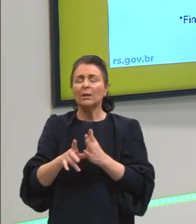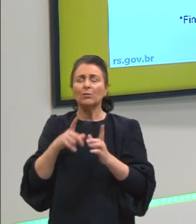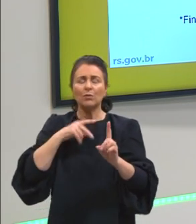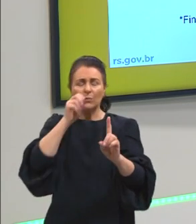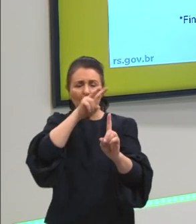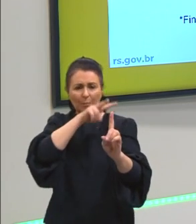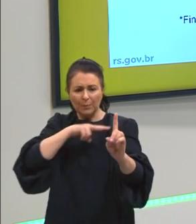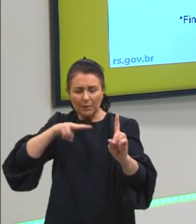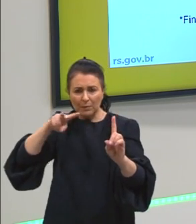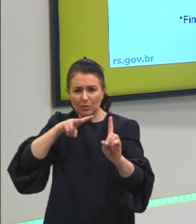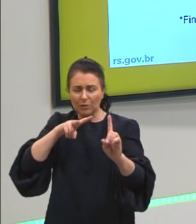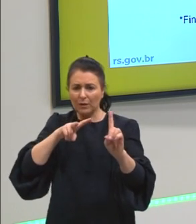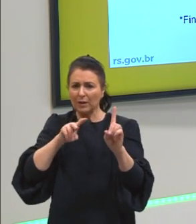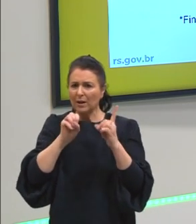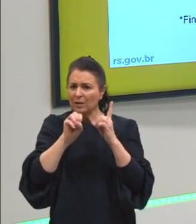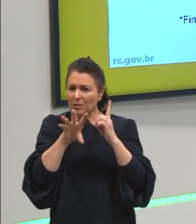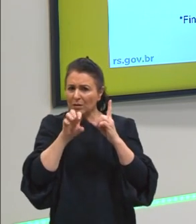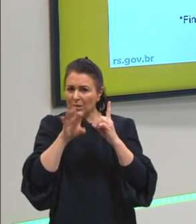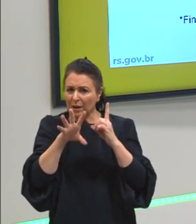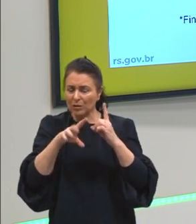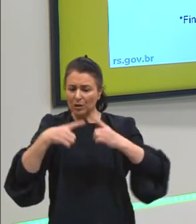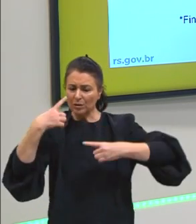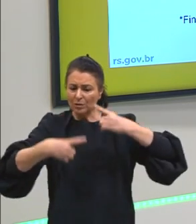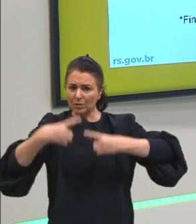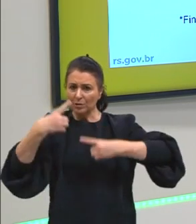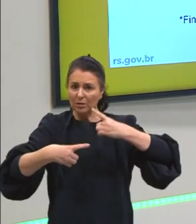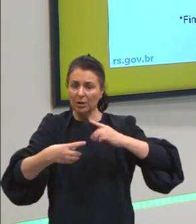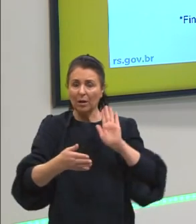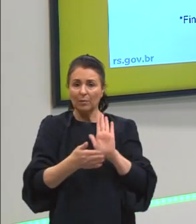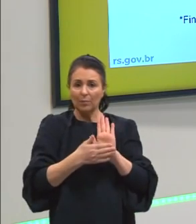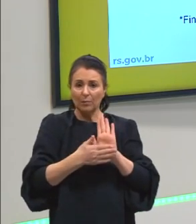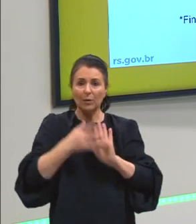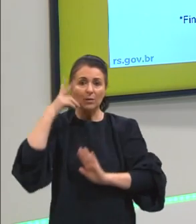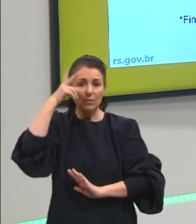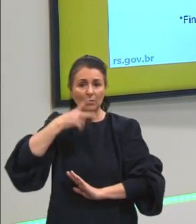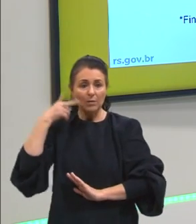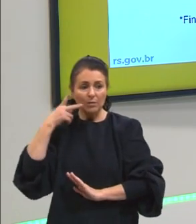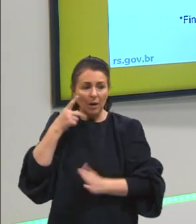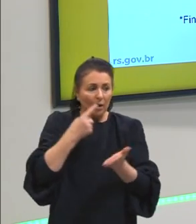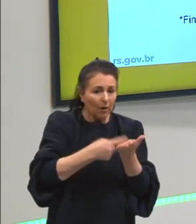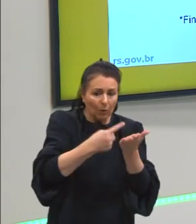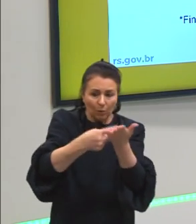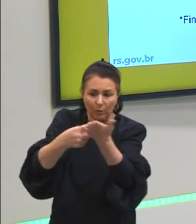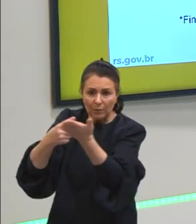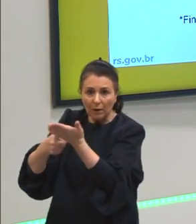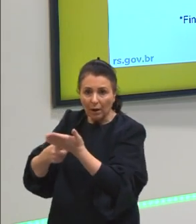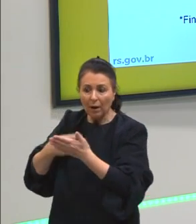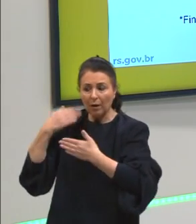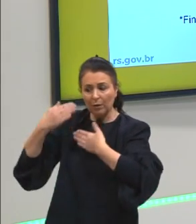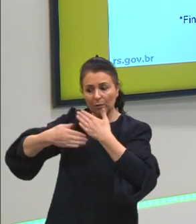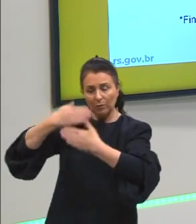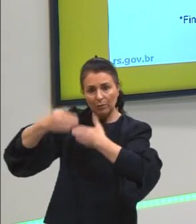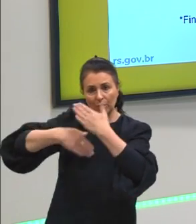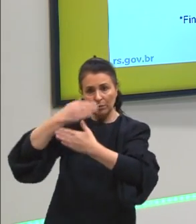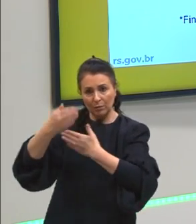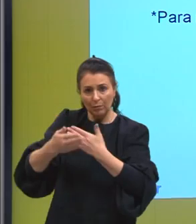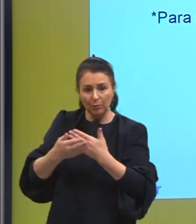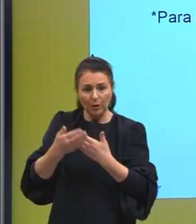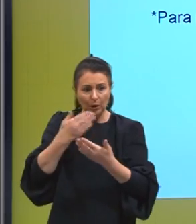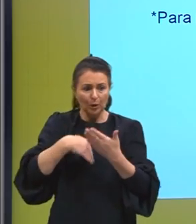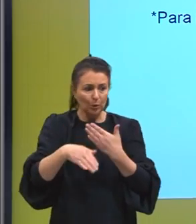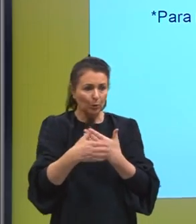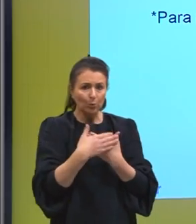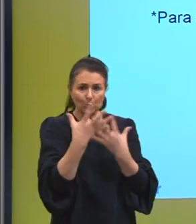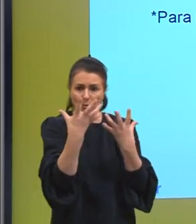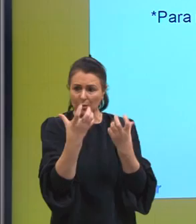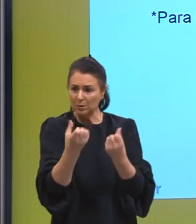dialética, a proposta da política é chegarmos a consenso, nós vamos evoluir para chegar a consenso ao bem comum. Então,